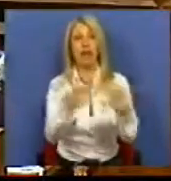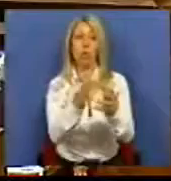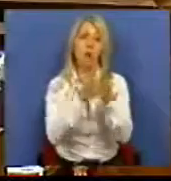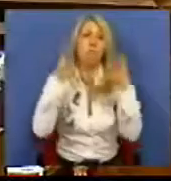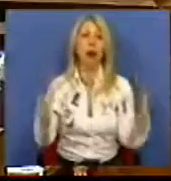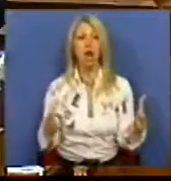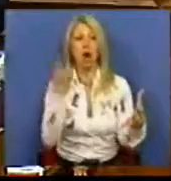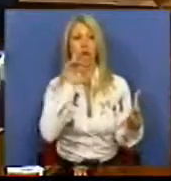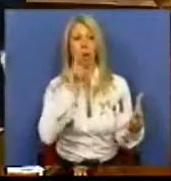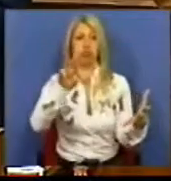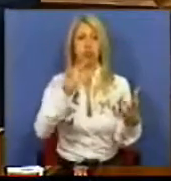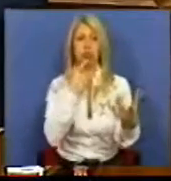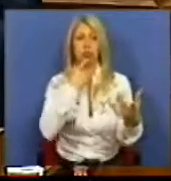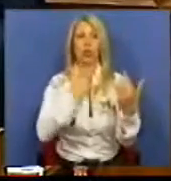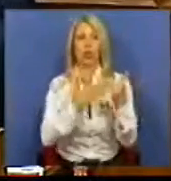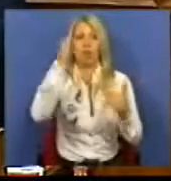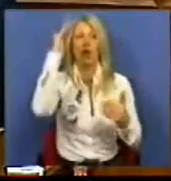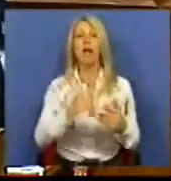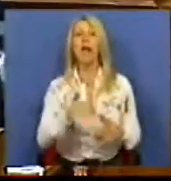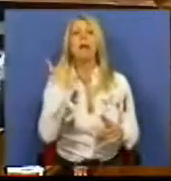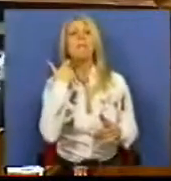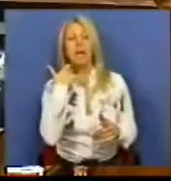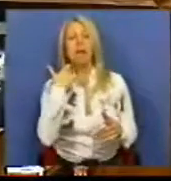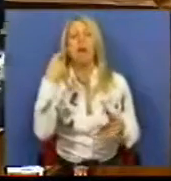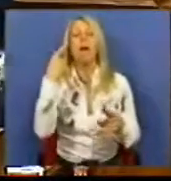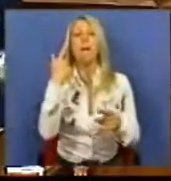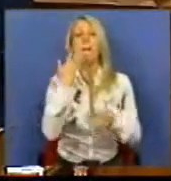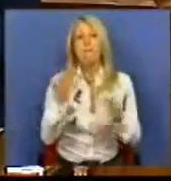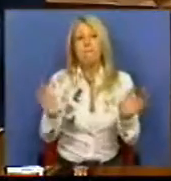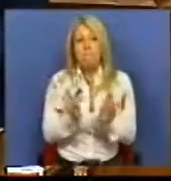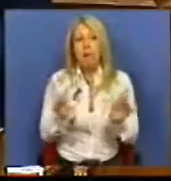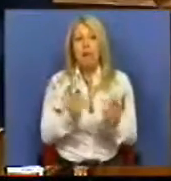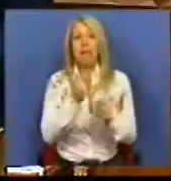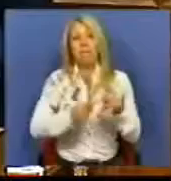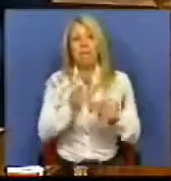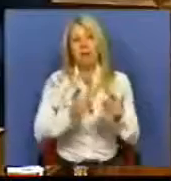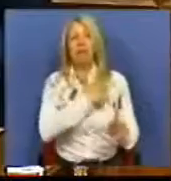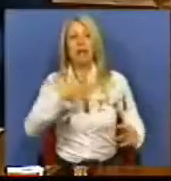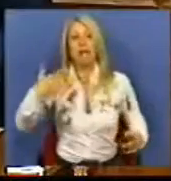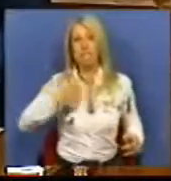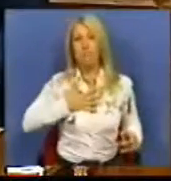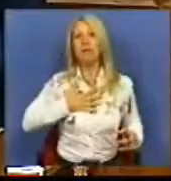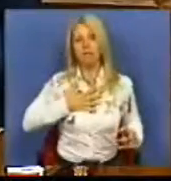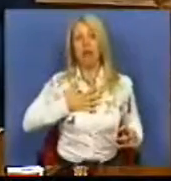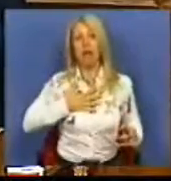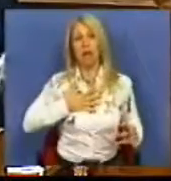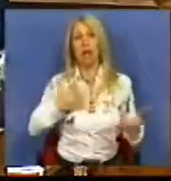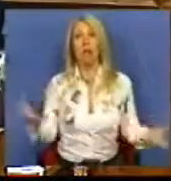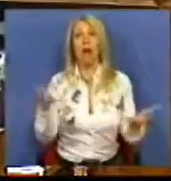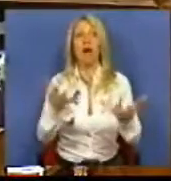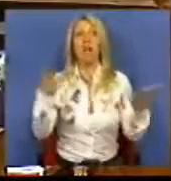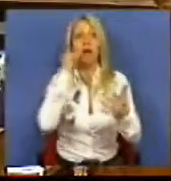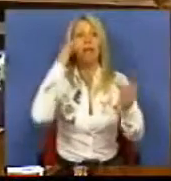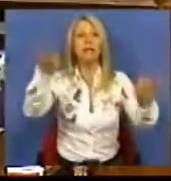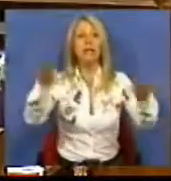para pagar, às micro, pequenos e médios empresários ansiosos pelo fim da crise e pelo relançamento